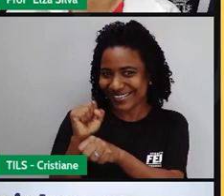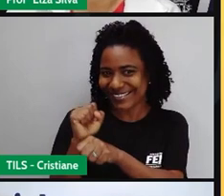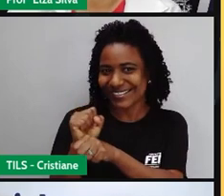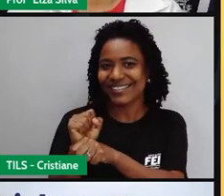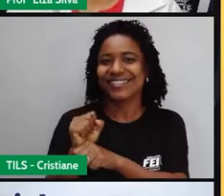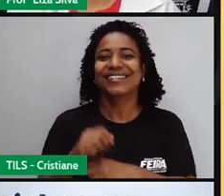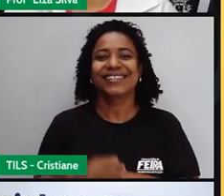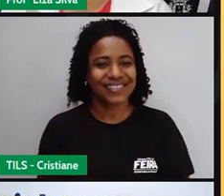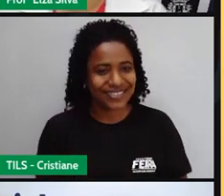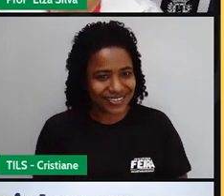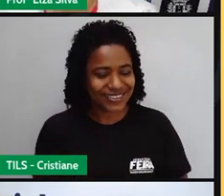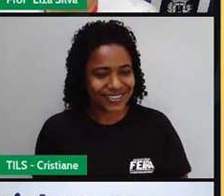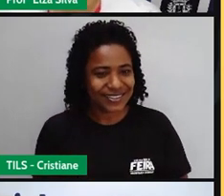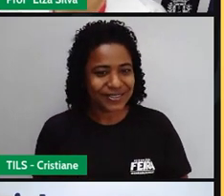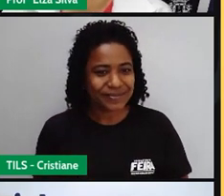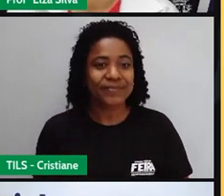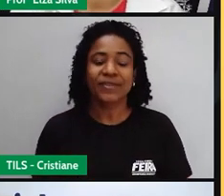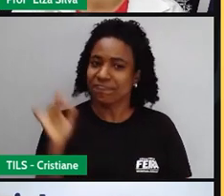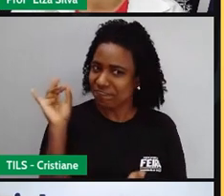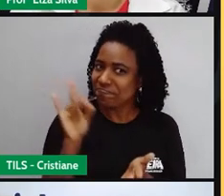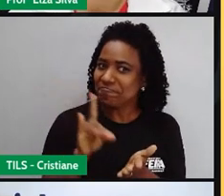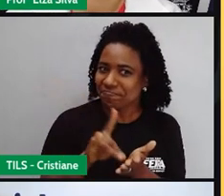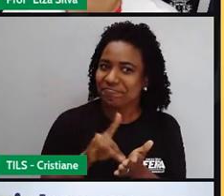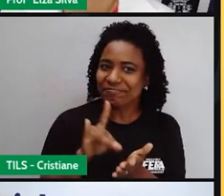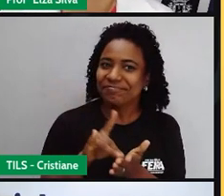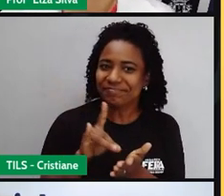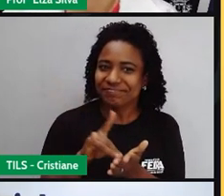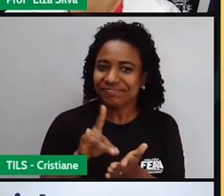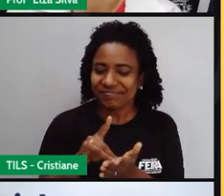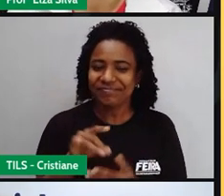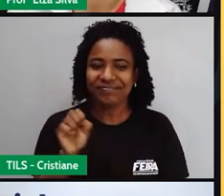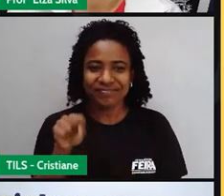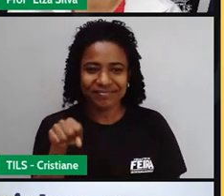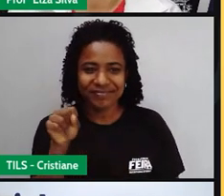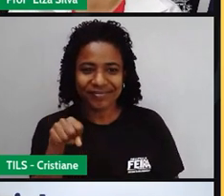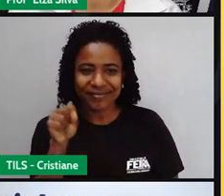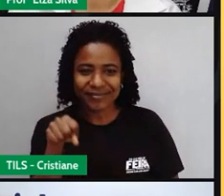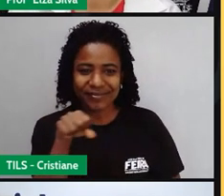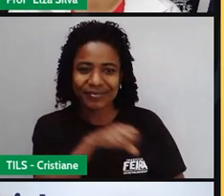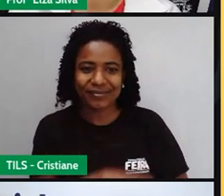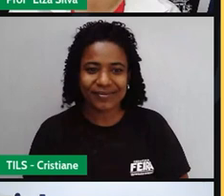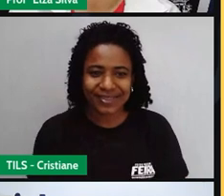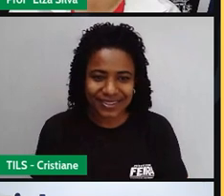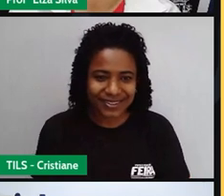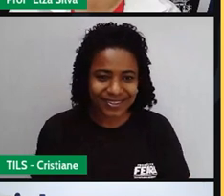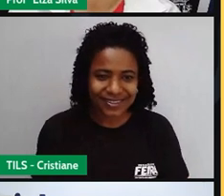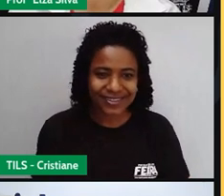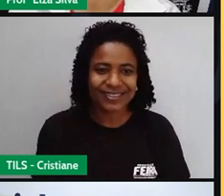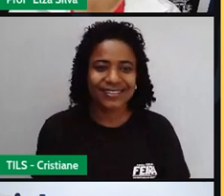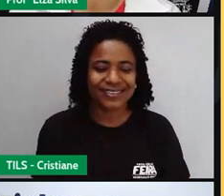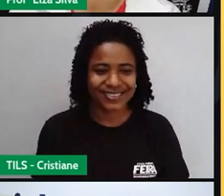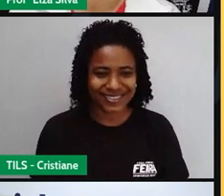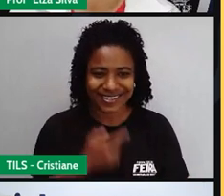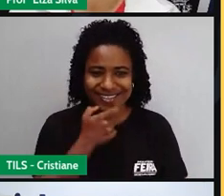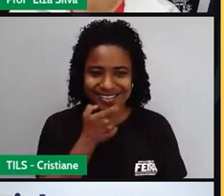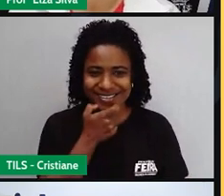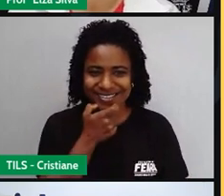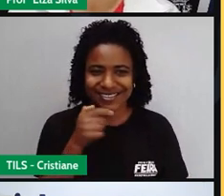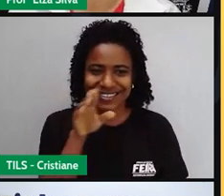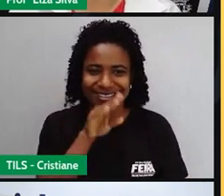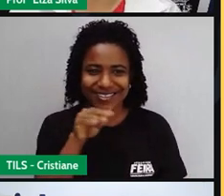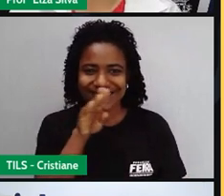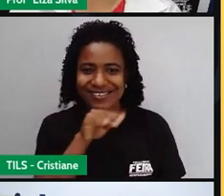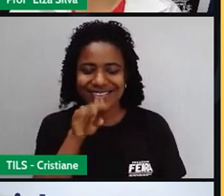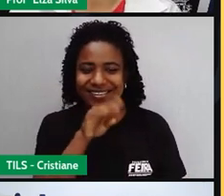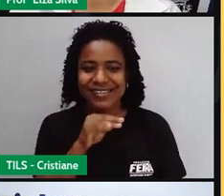É verdade. E aí,